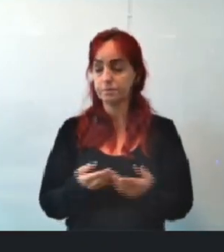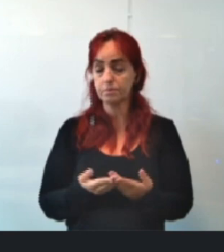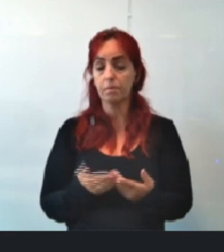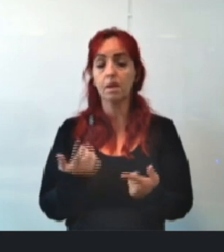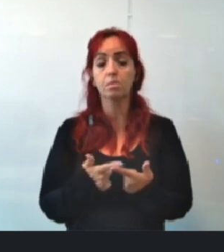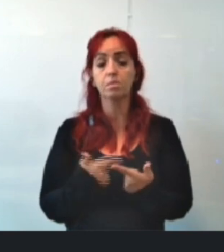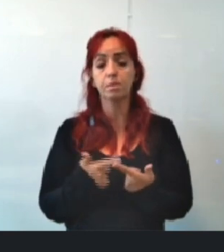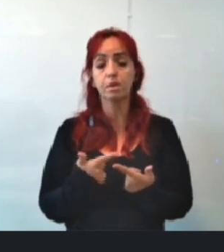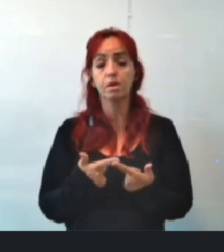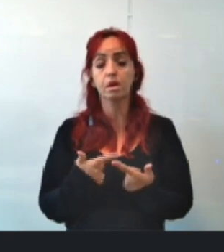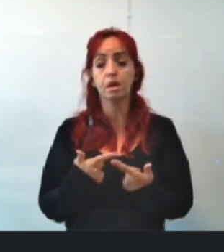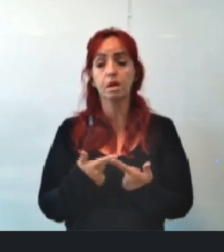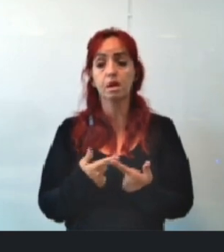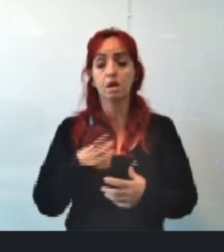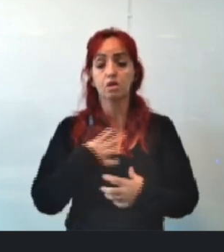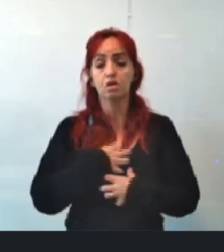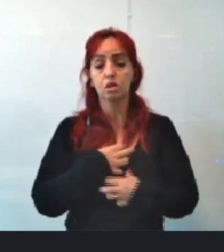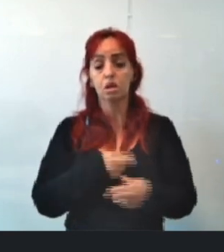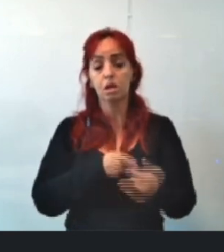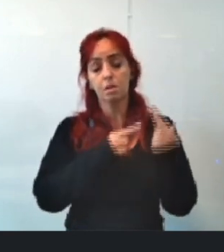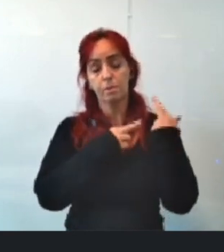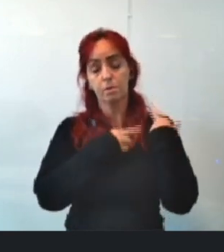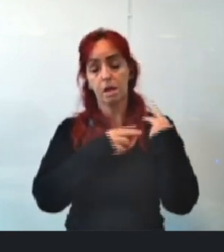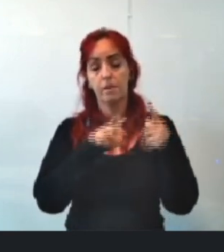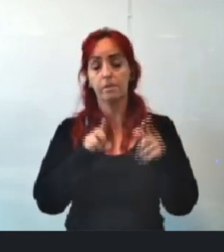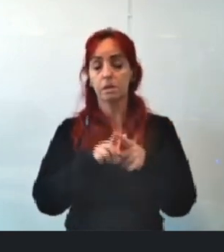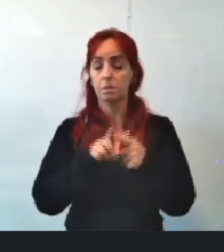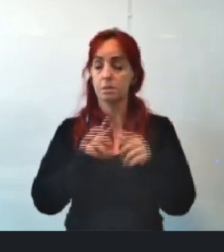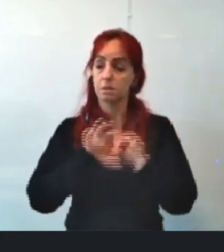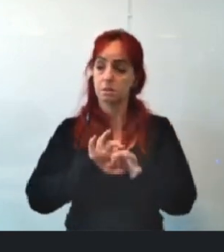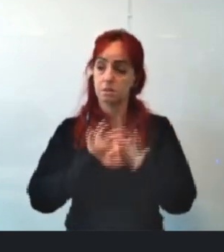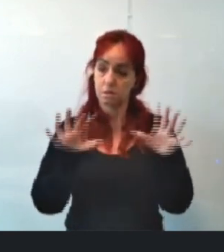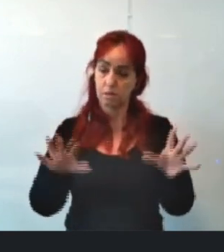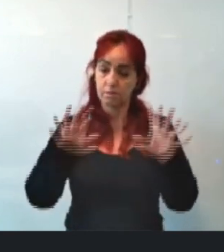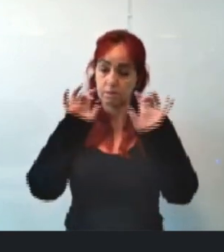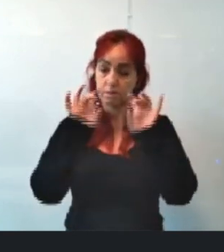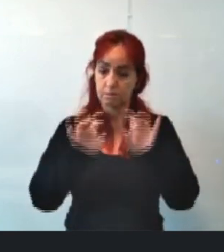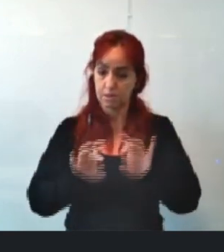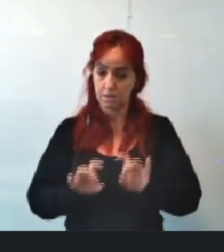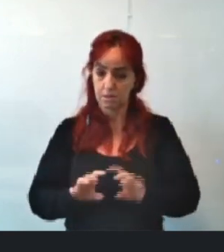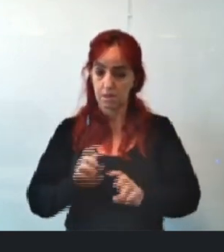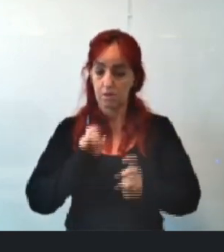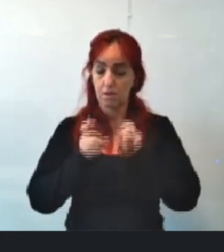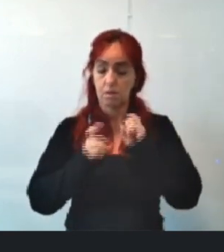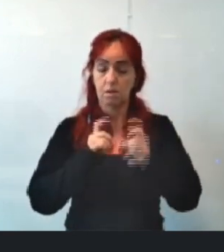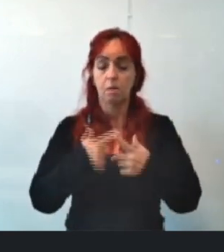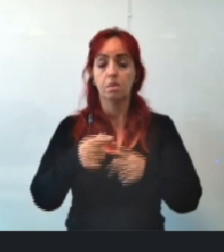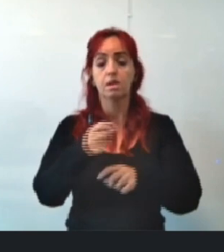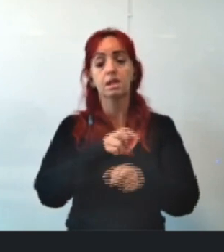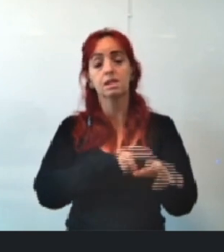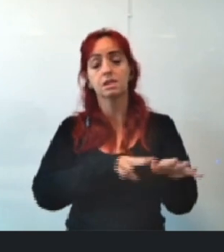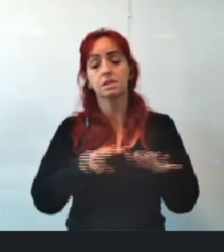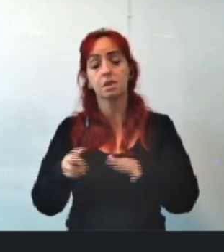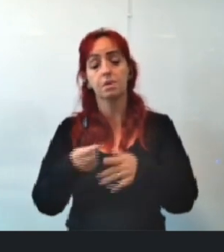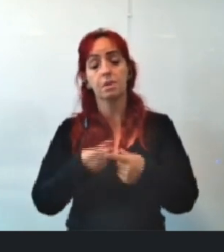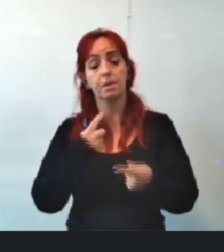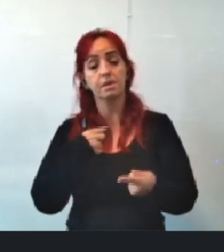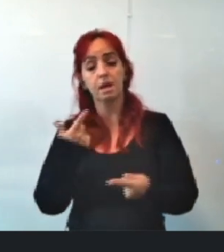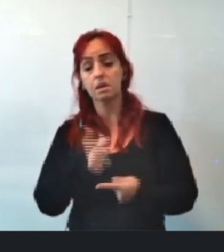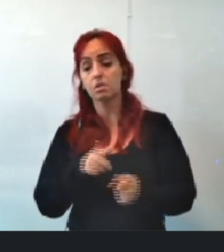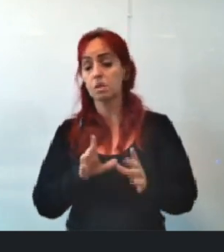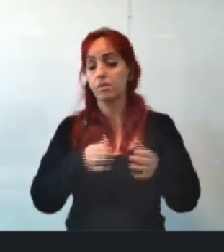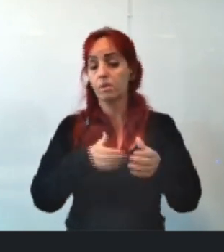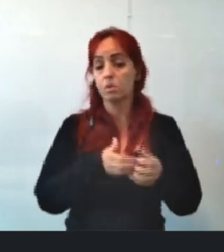tão responsável, né? Se colocaram à disposição de fazer essa extraordinária. Porque, semana passada, a gente acabou não tendo coro e a gente